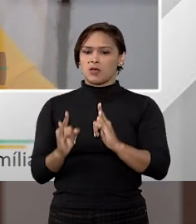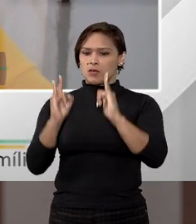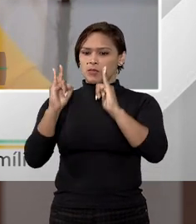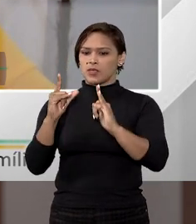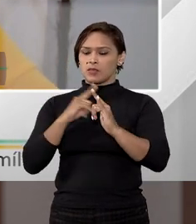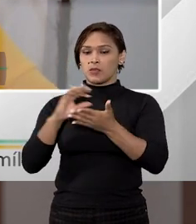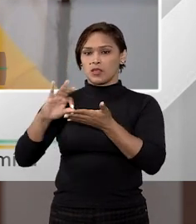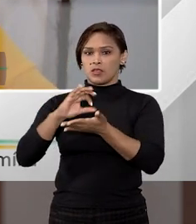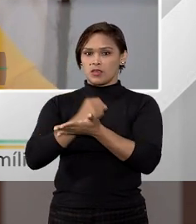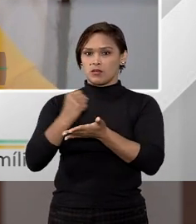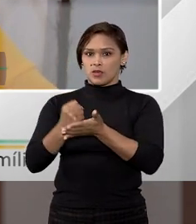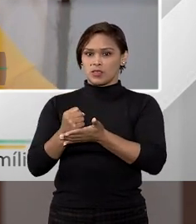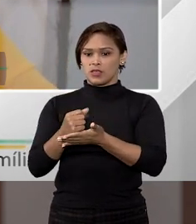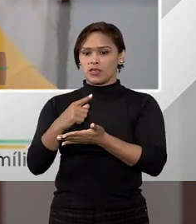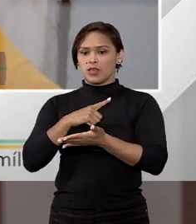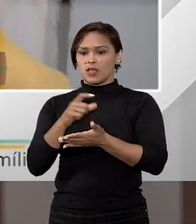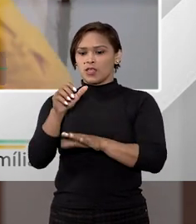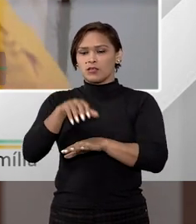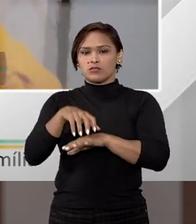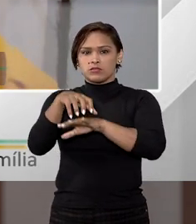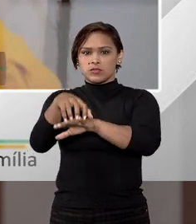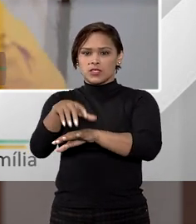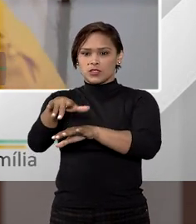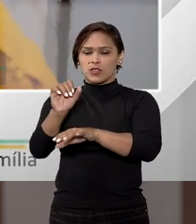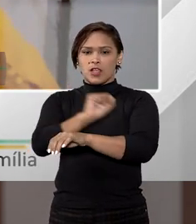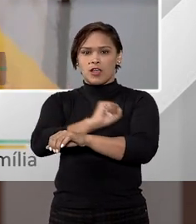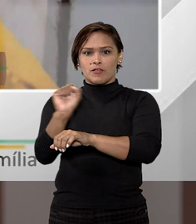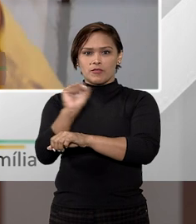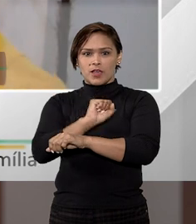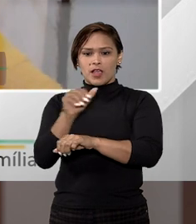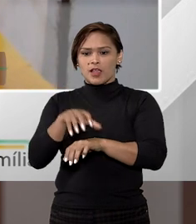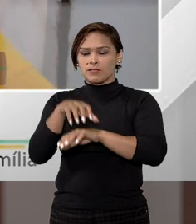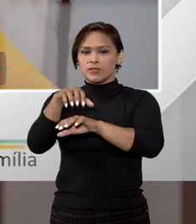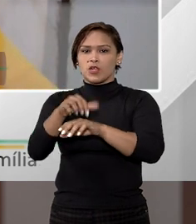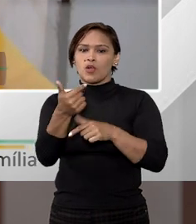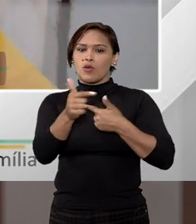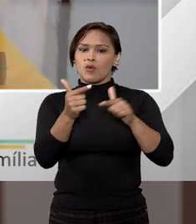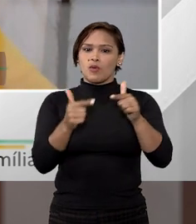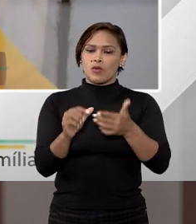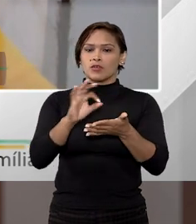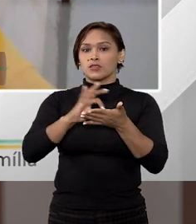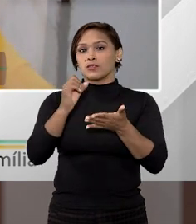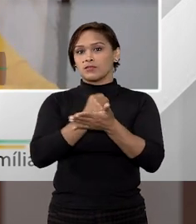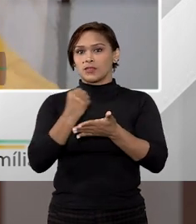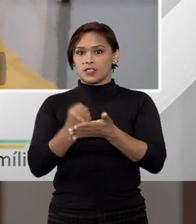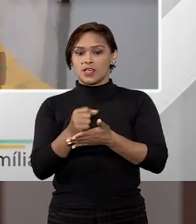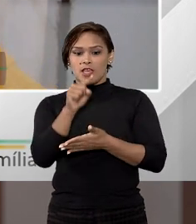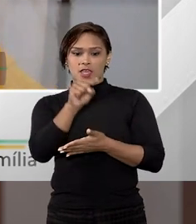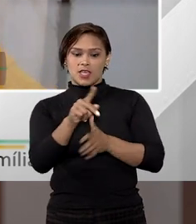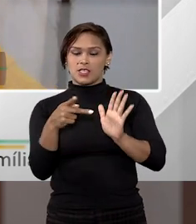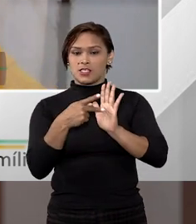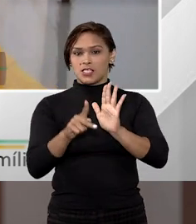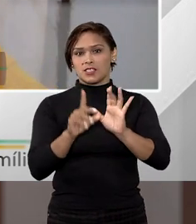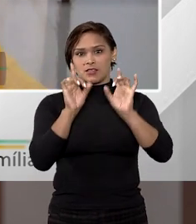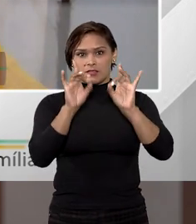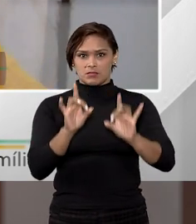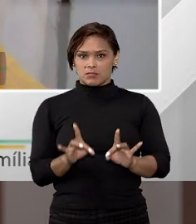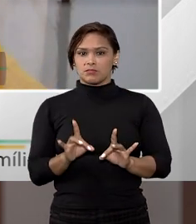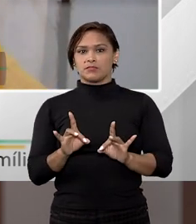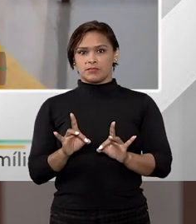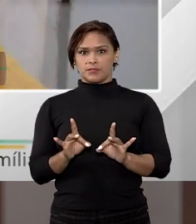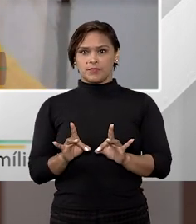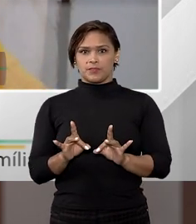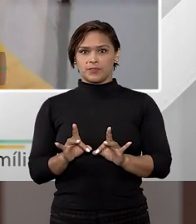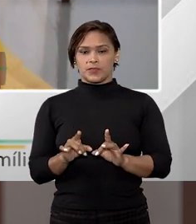apartamento e uma matrícula e tem ali o estacionamento, sua vaga de garagem com outra matrícula. Nesse caso específico,